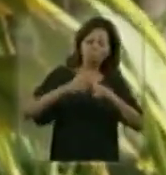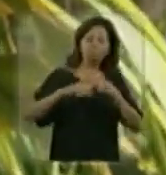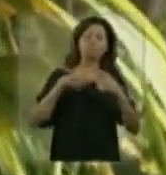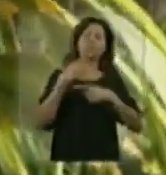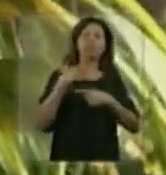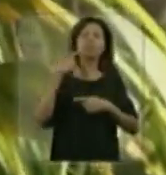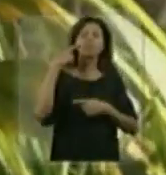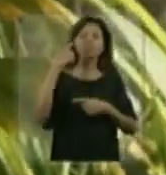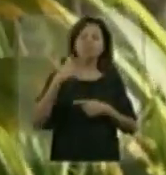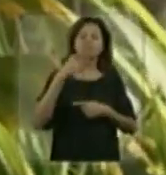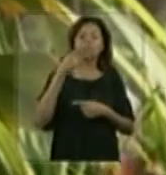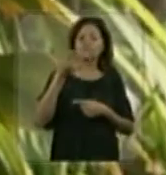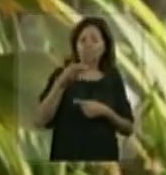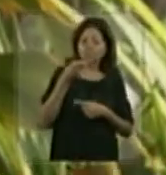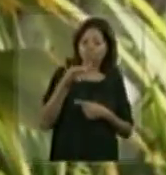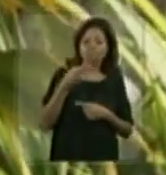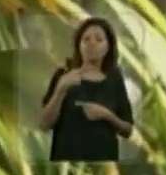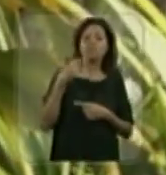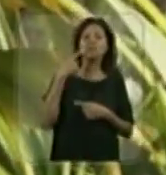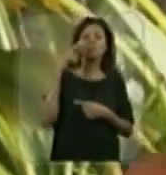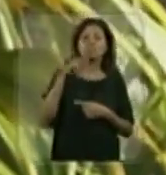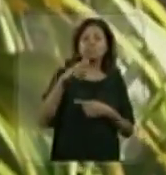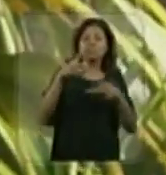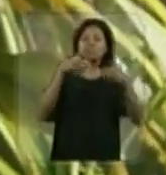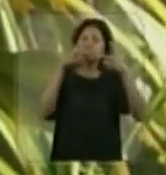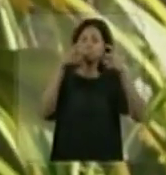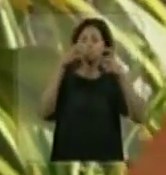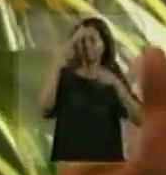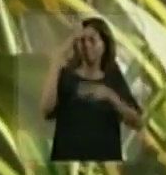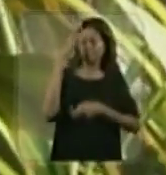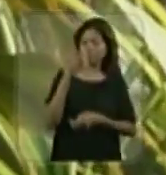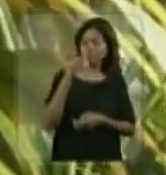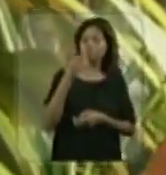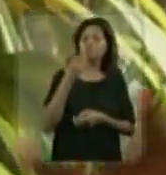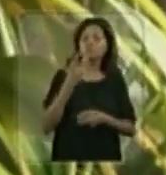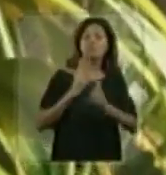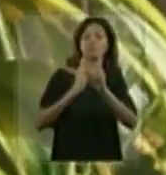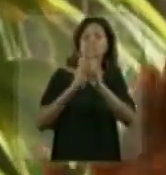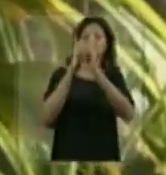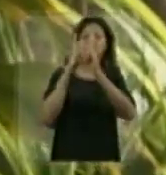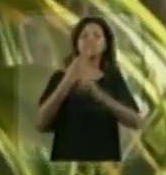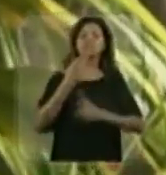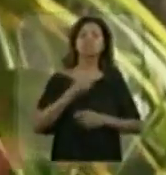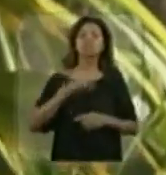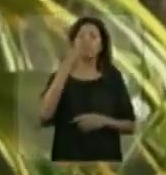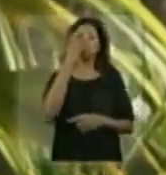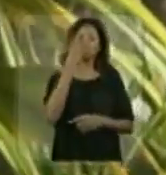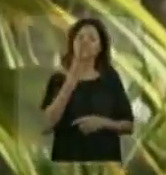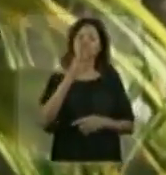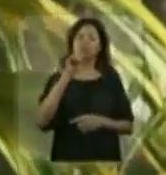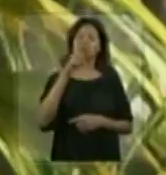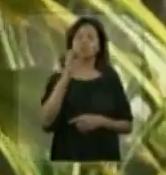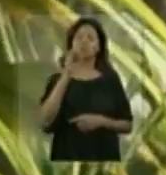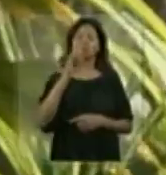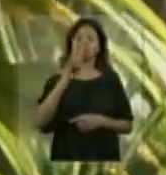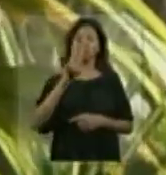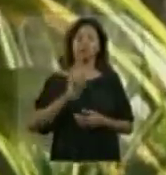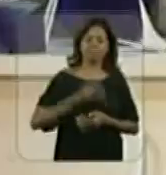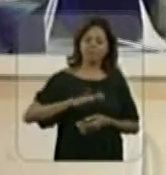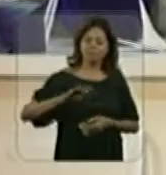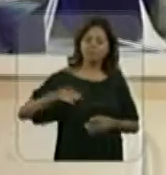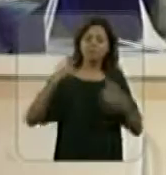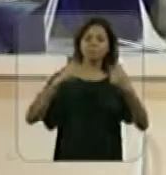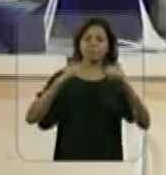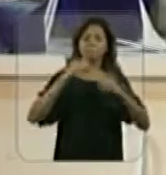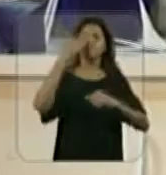anos, de algumas falas, né, aí a gente vai descobrindo a gravidade do que era o HIV.